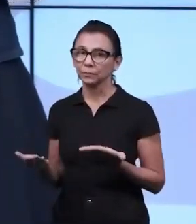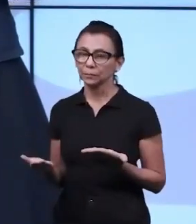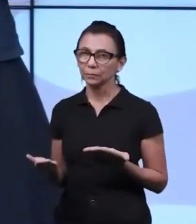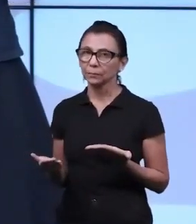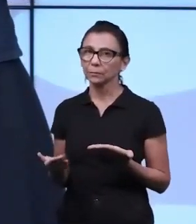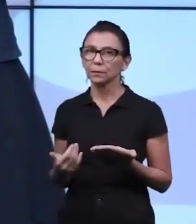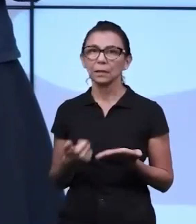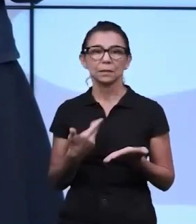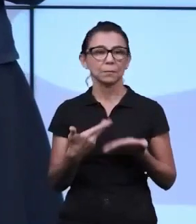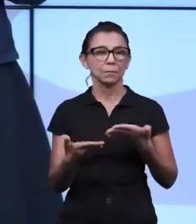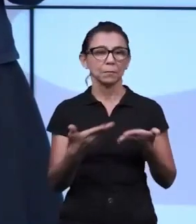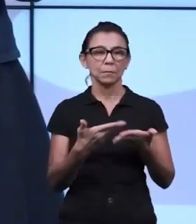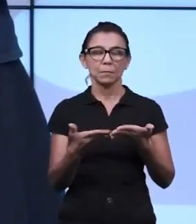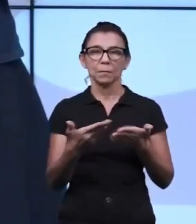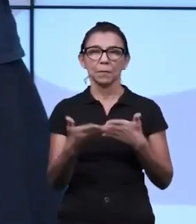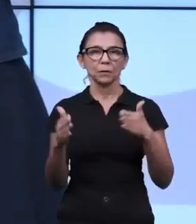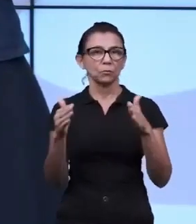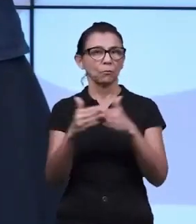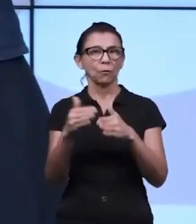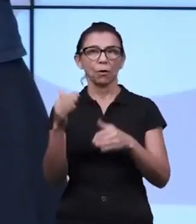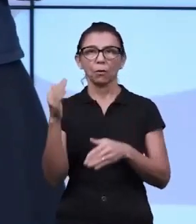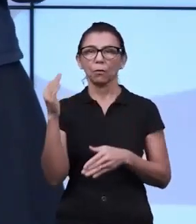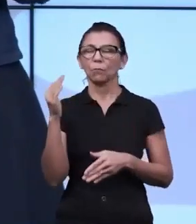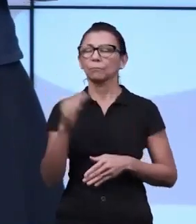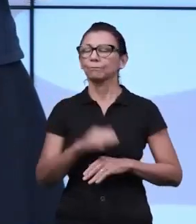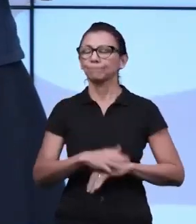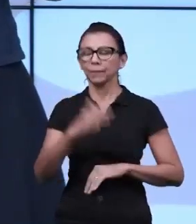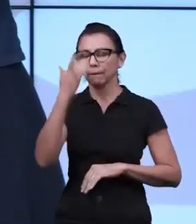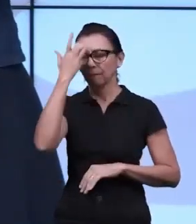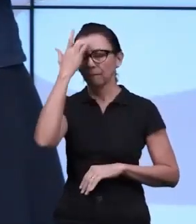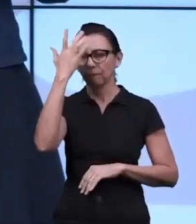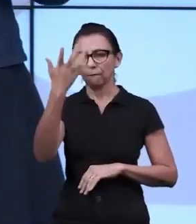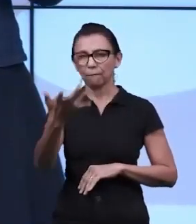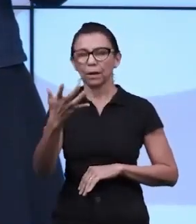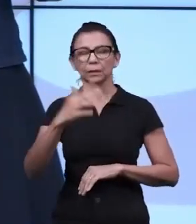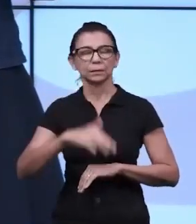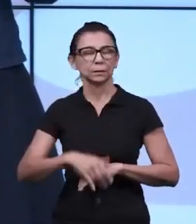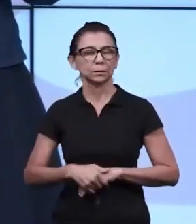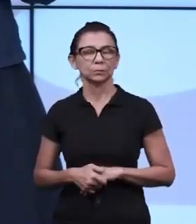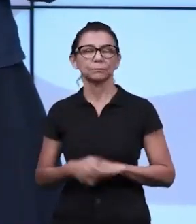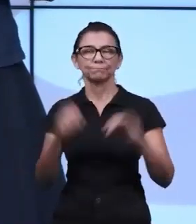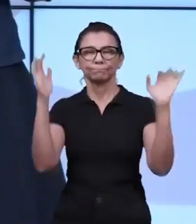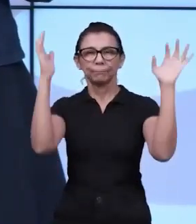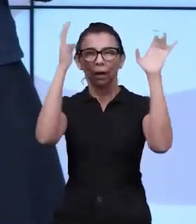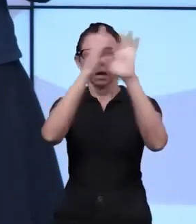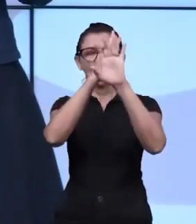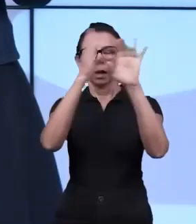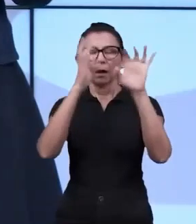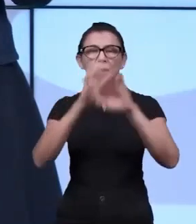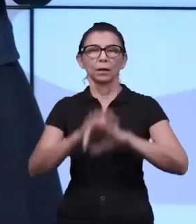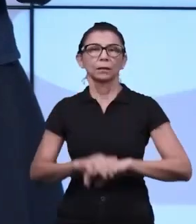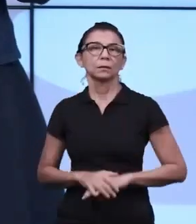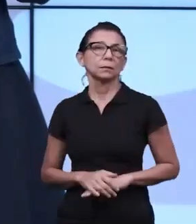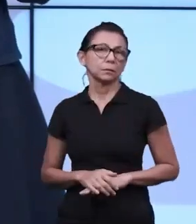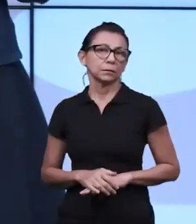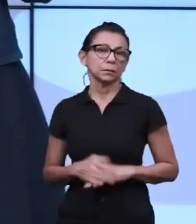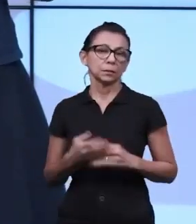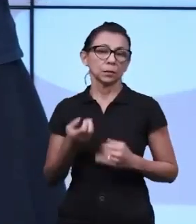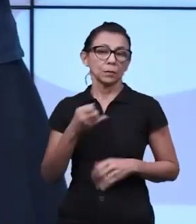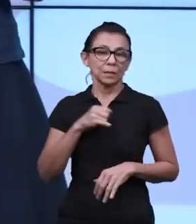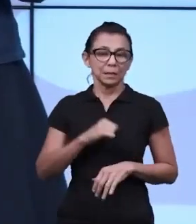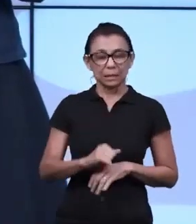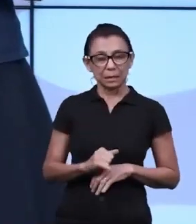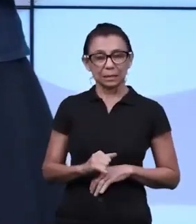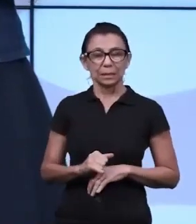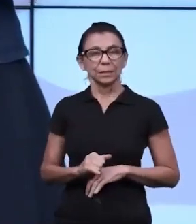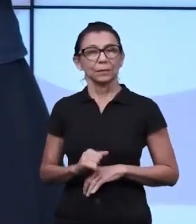fazer isso. A tendência é ser um pouco mais desorganizado, se perder um pouco nesse tempo. Então os pais responsáveis